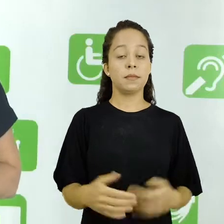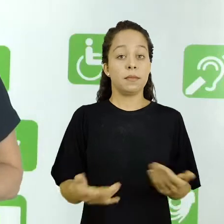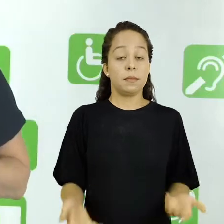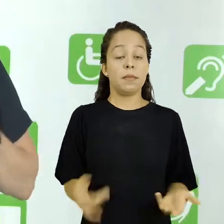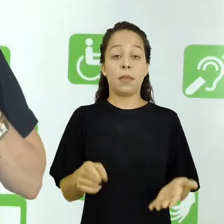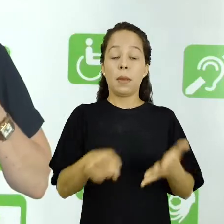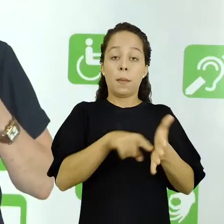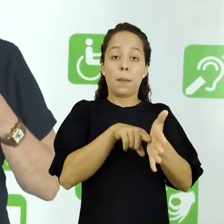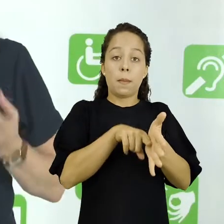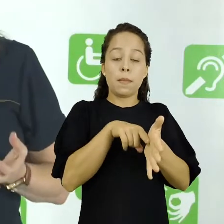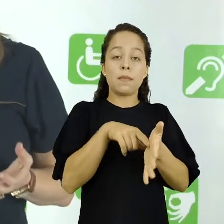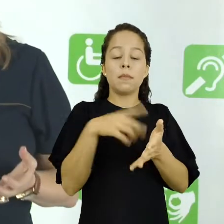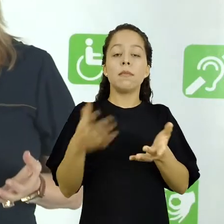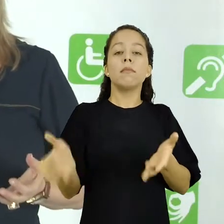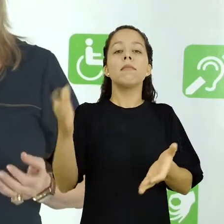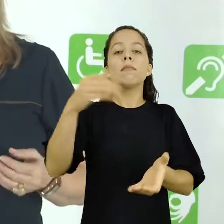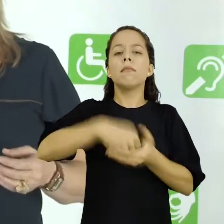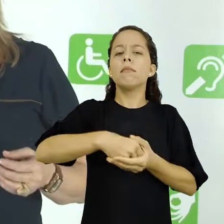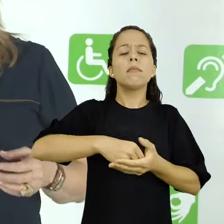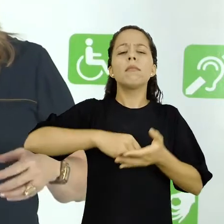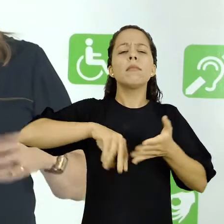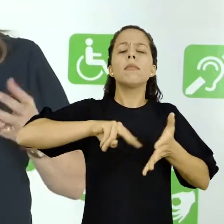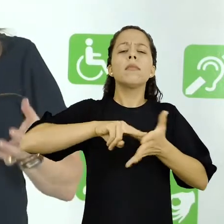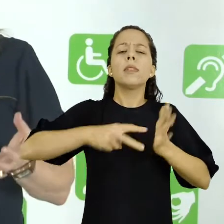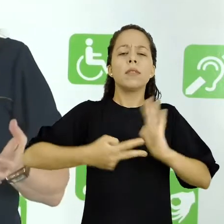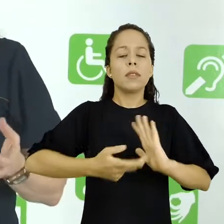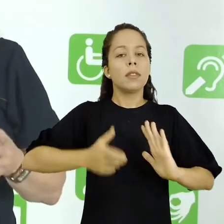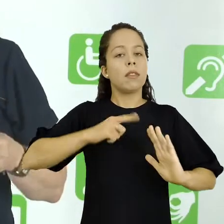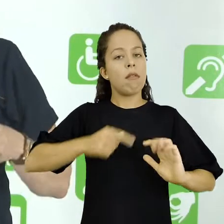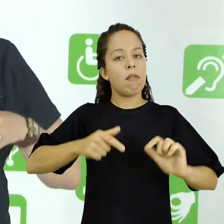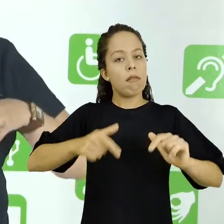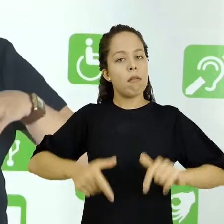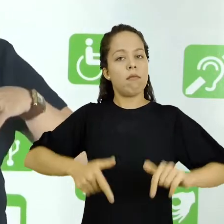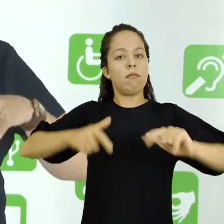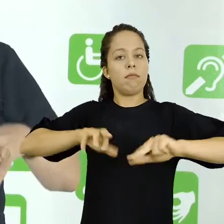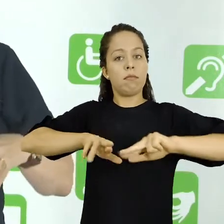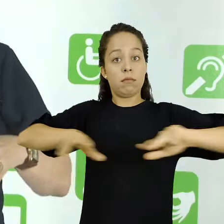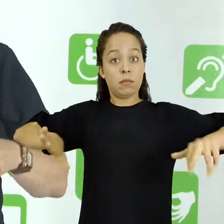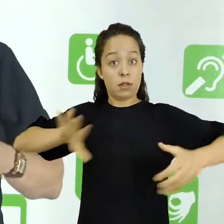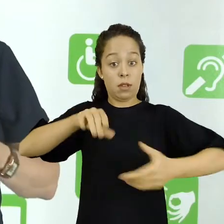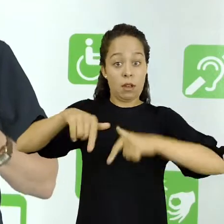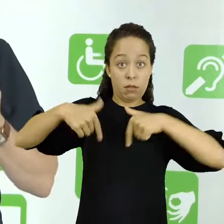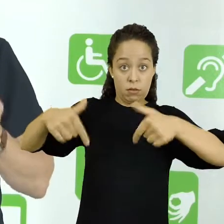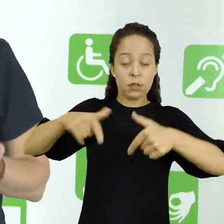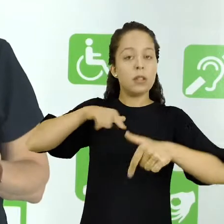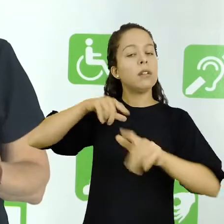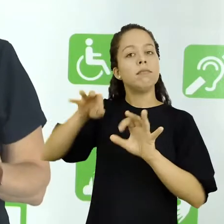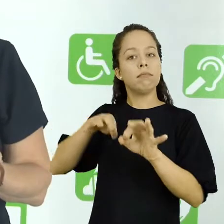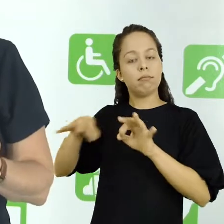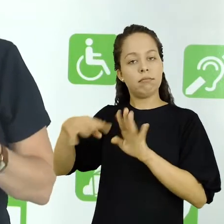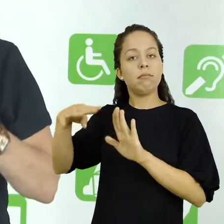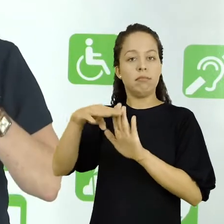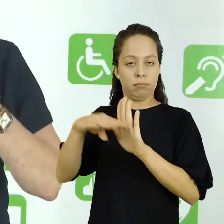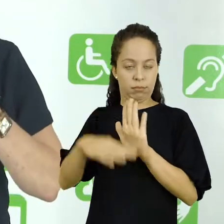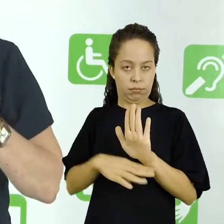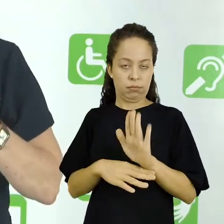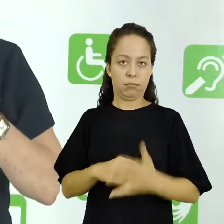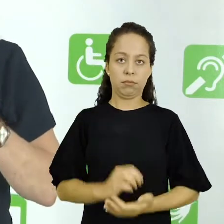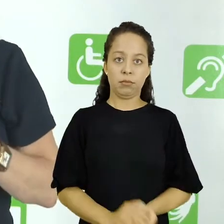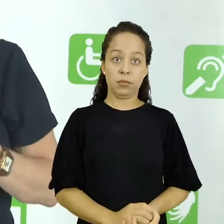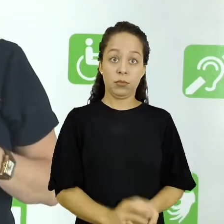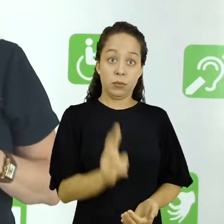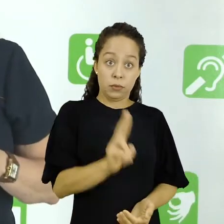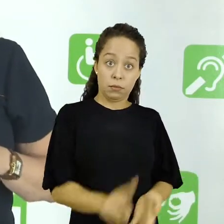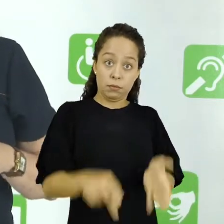Então, a pesquisa diz respeito à execução de ações que são organizadas e por meio